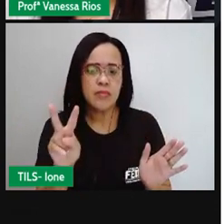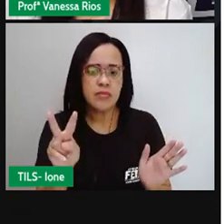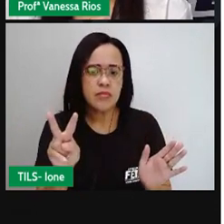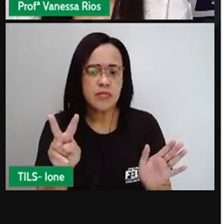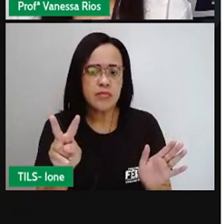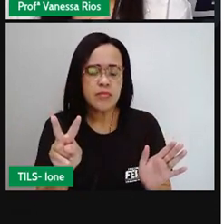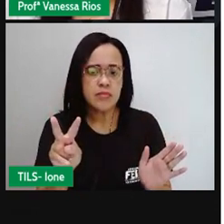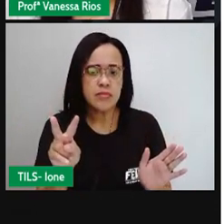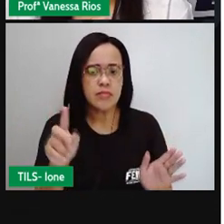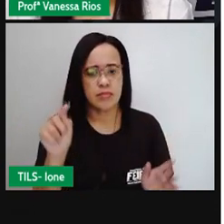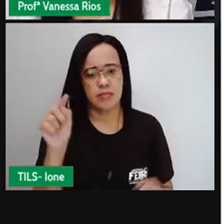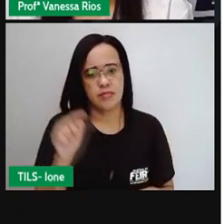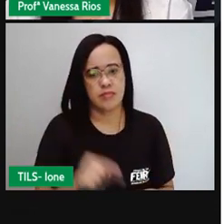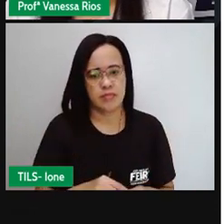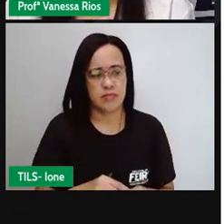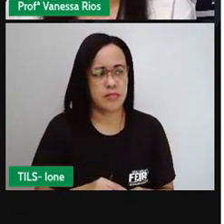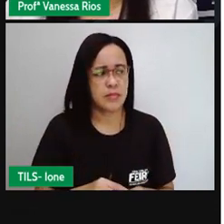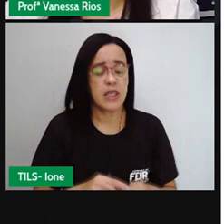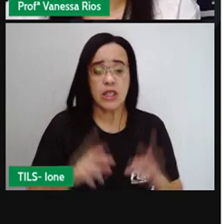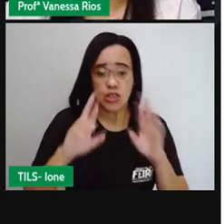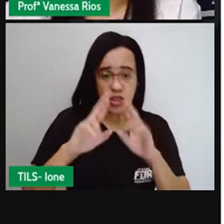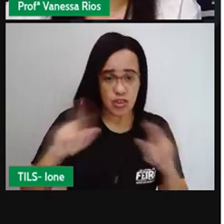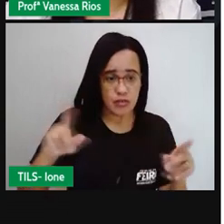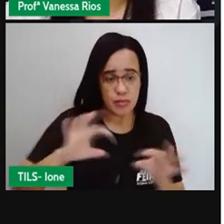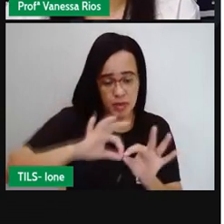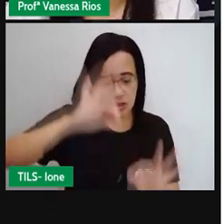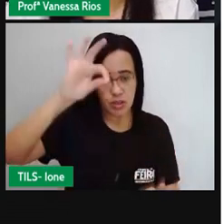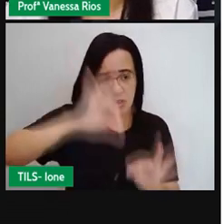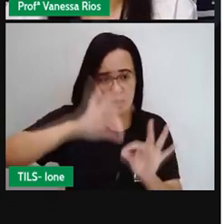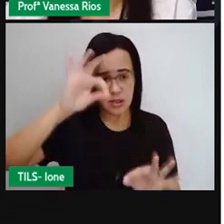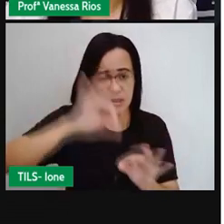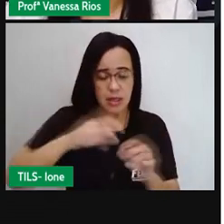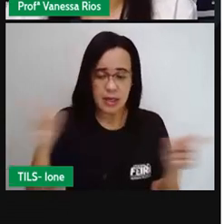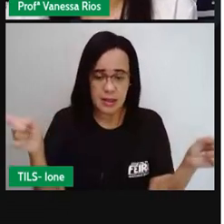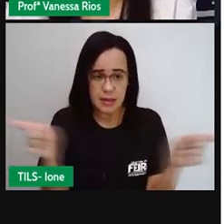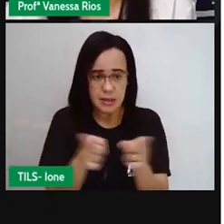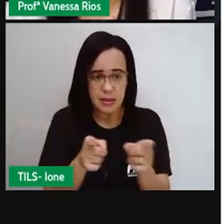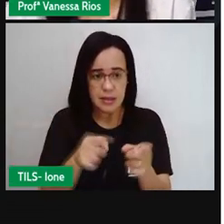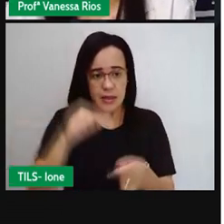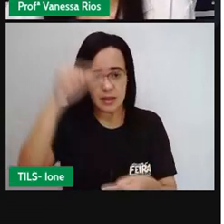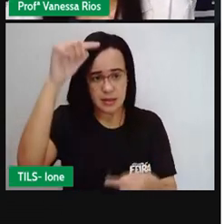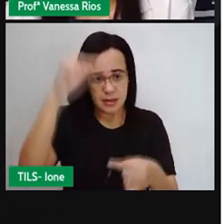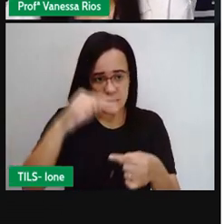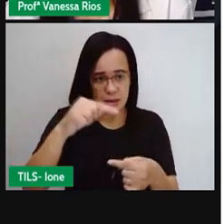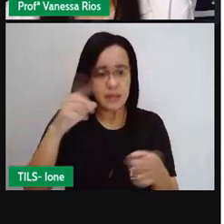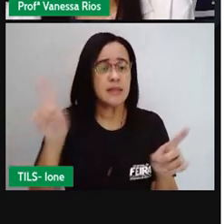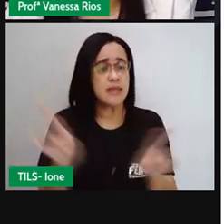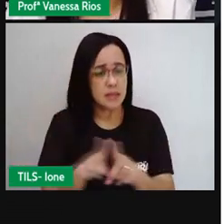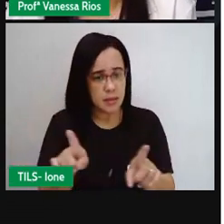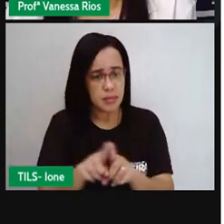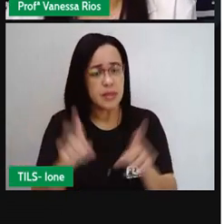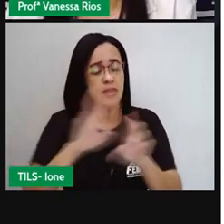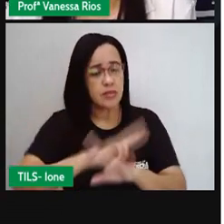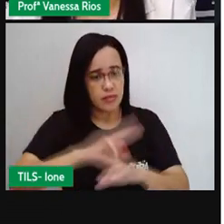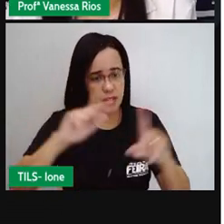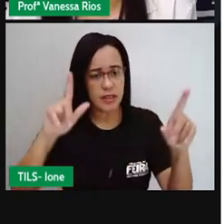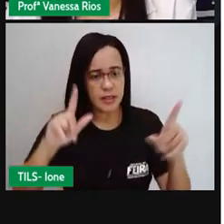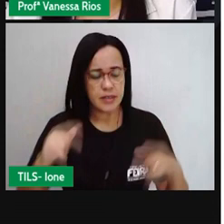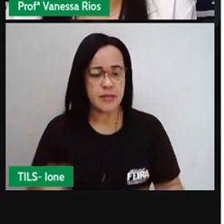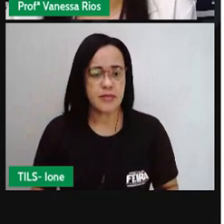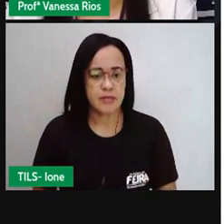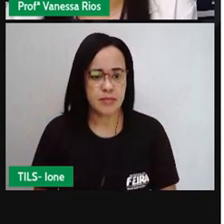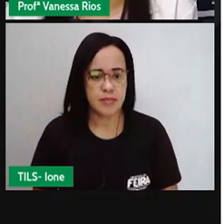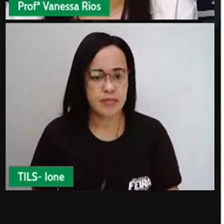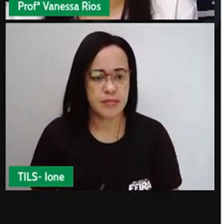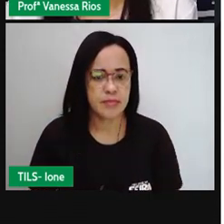diferentes, tamanhos diferentes. E isso a gente vai observar que interfere na classificação dos ângulos. Mas o que a própria